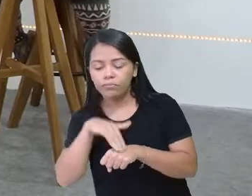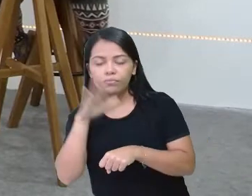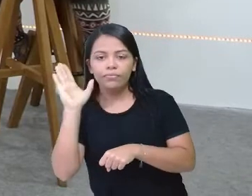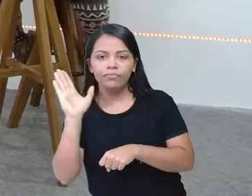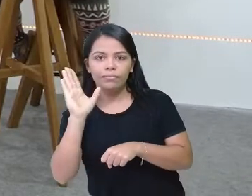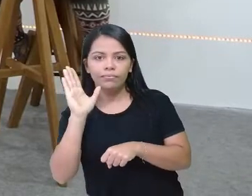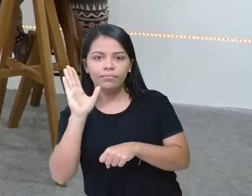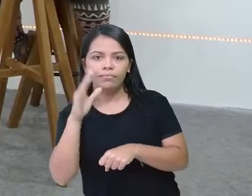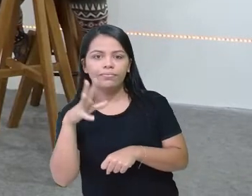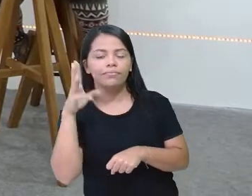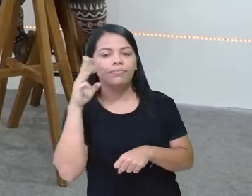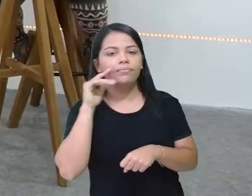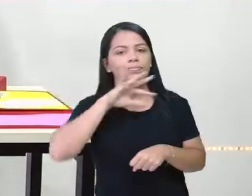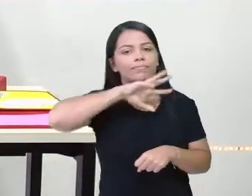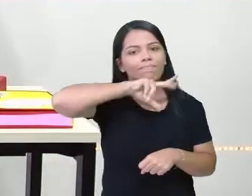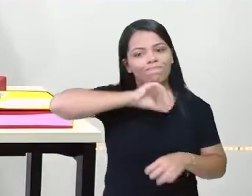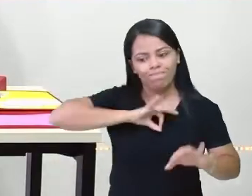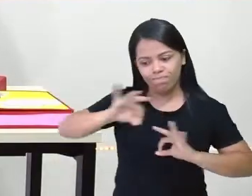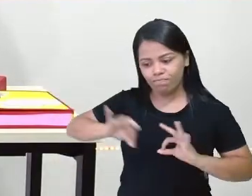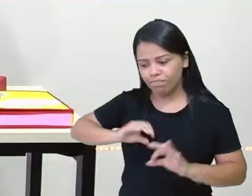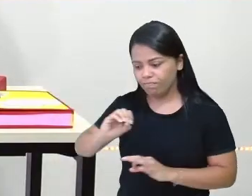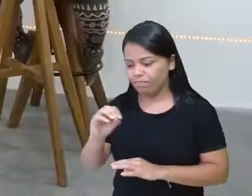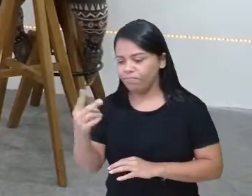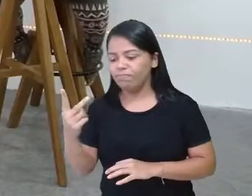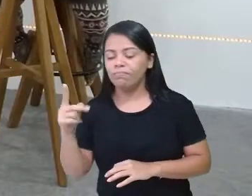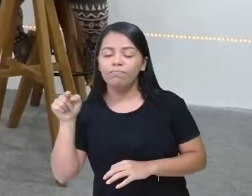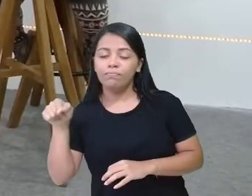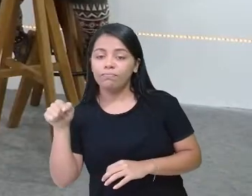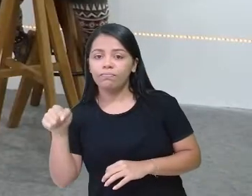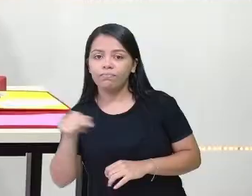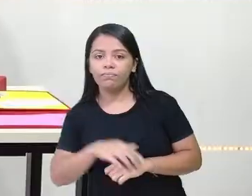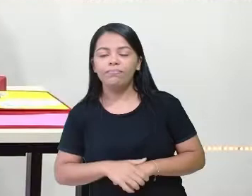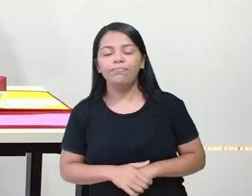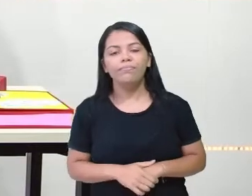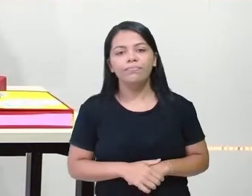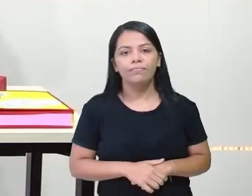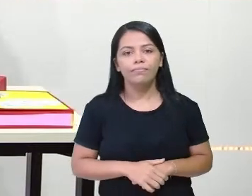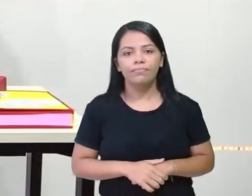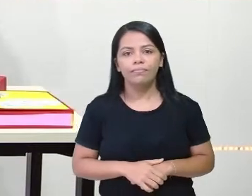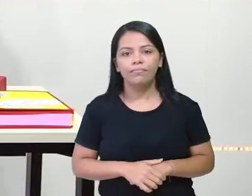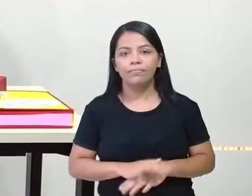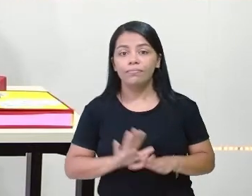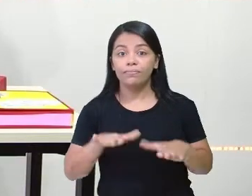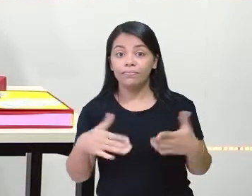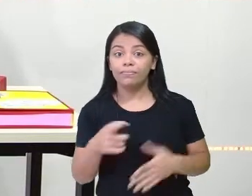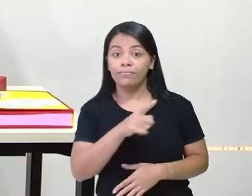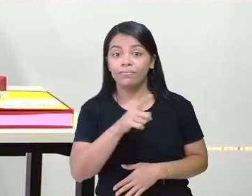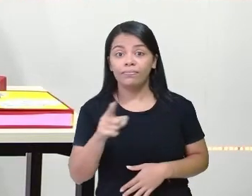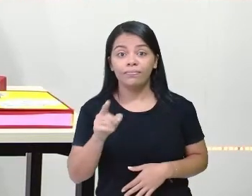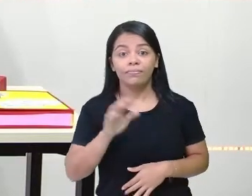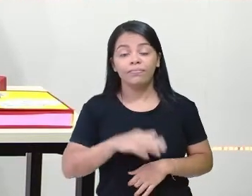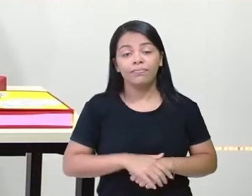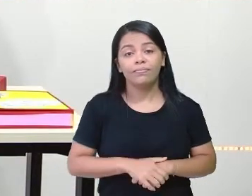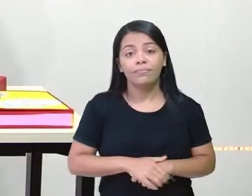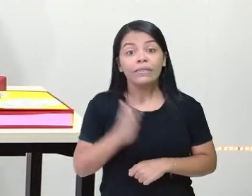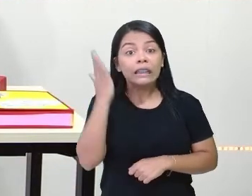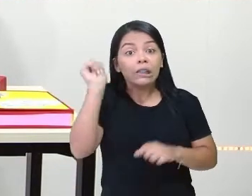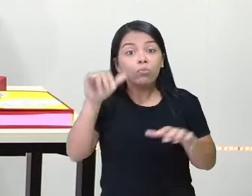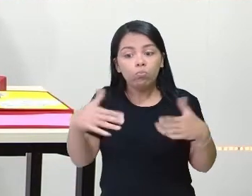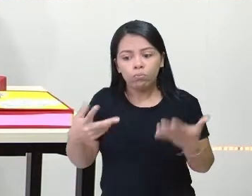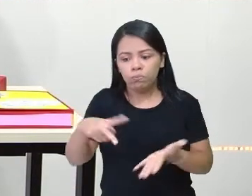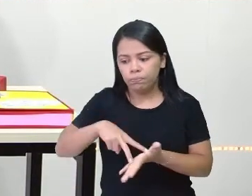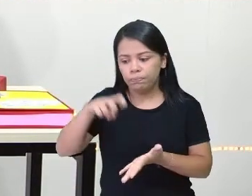Hum. Acho que é o gato. Será? E vocês aí? Quem será que vai pular mais?